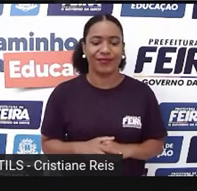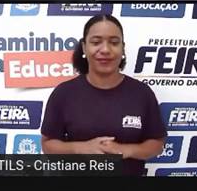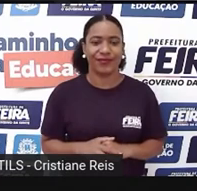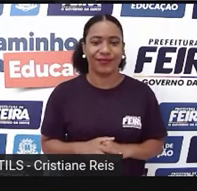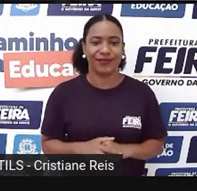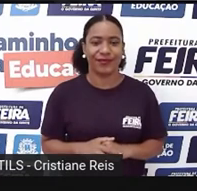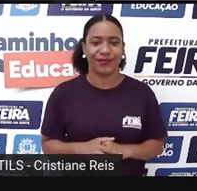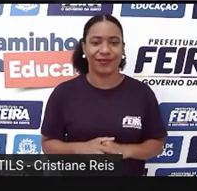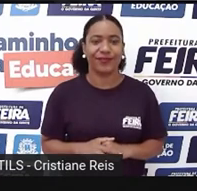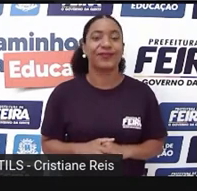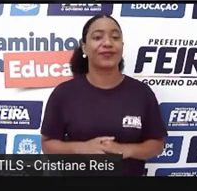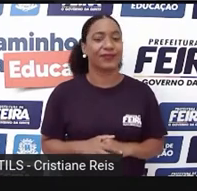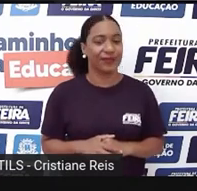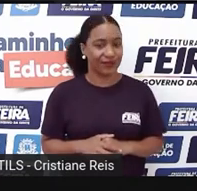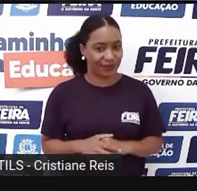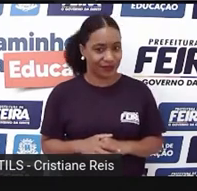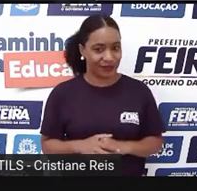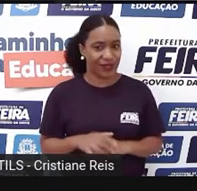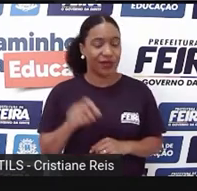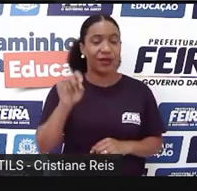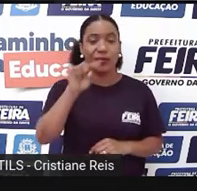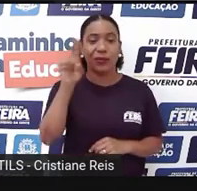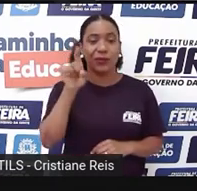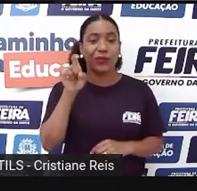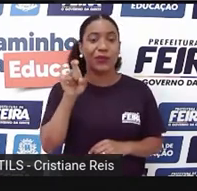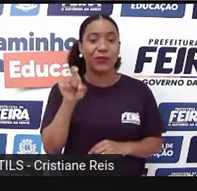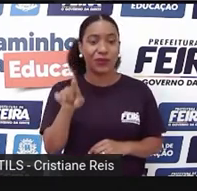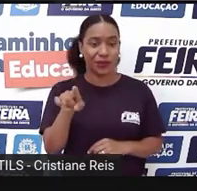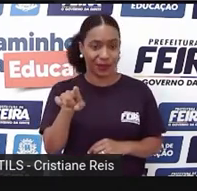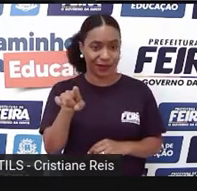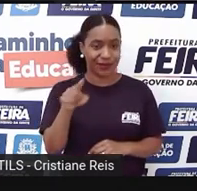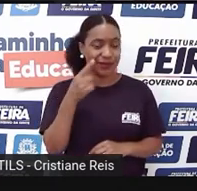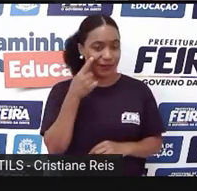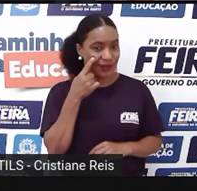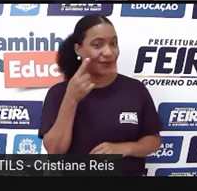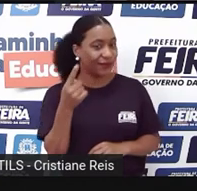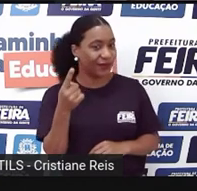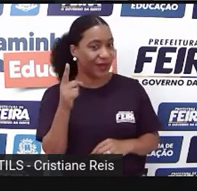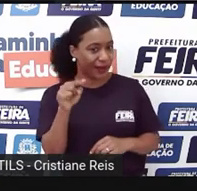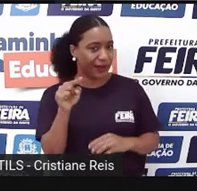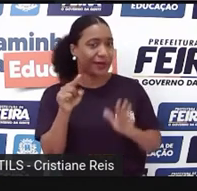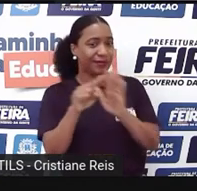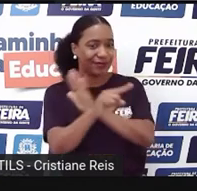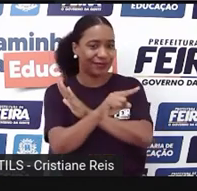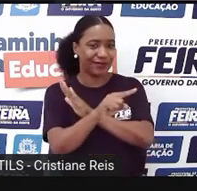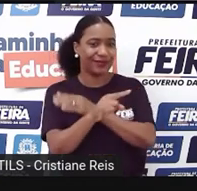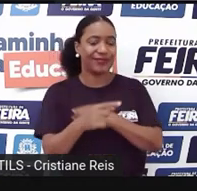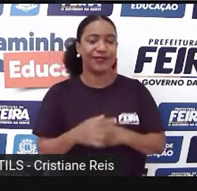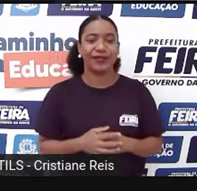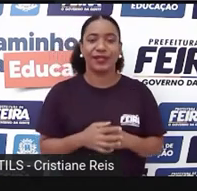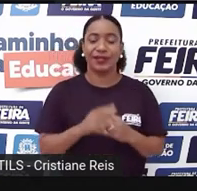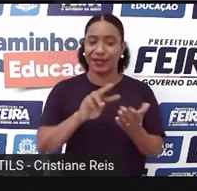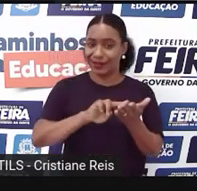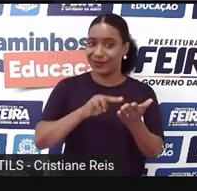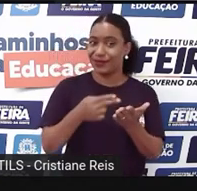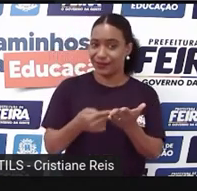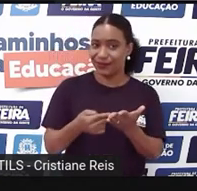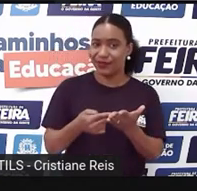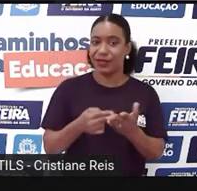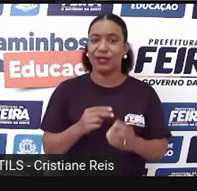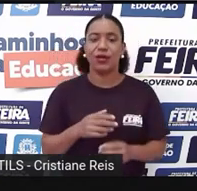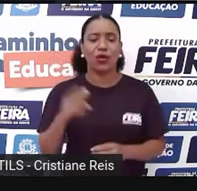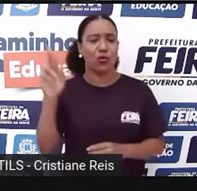Olha o ponto de interrogação Que marca a pergunta Então Romeo e Julieta